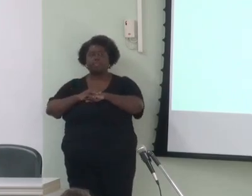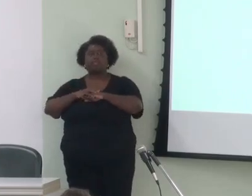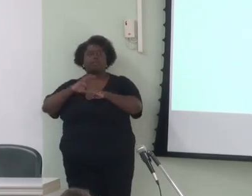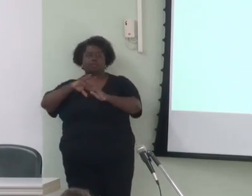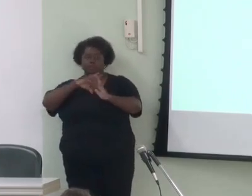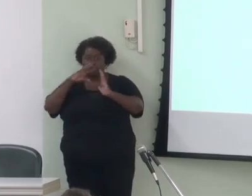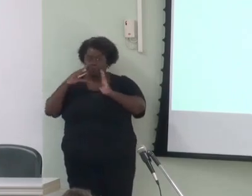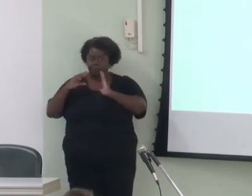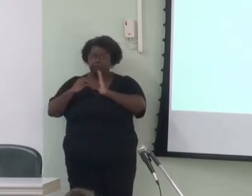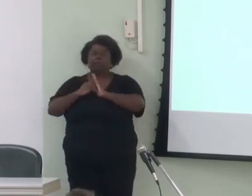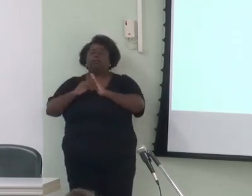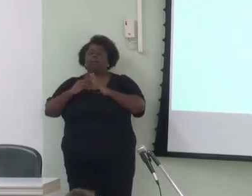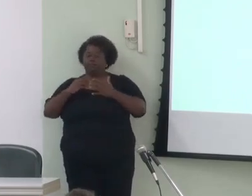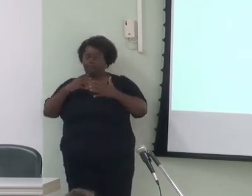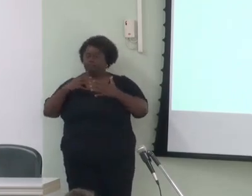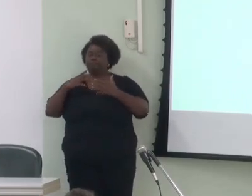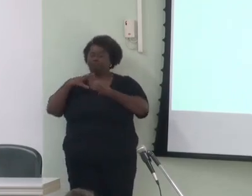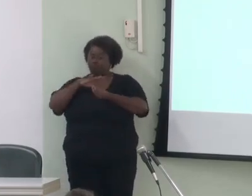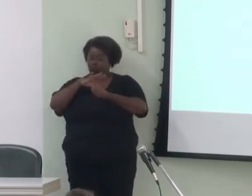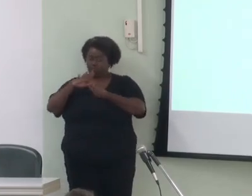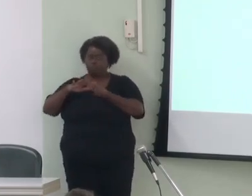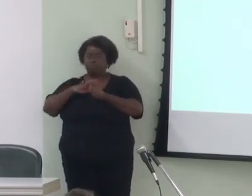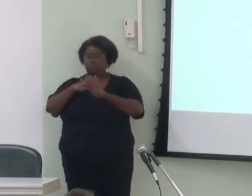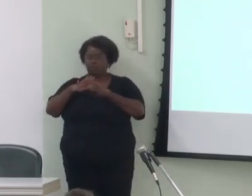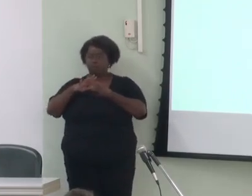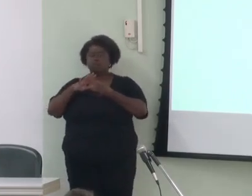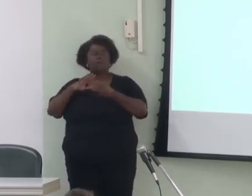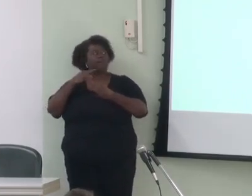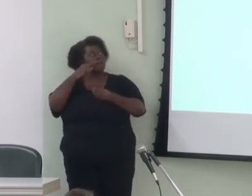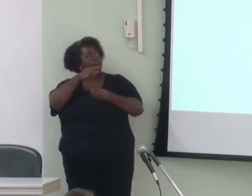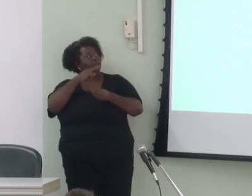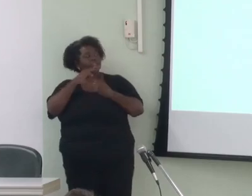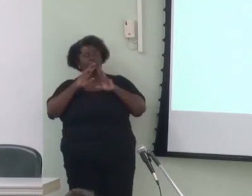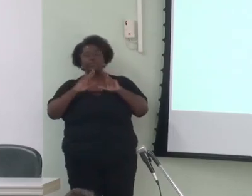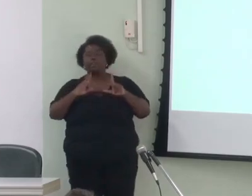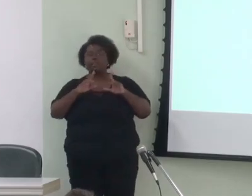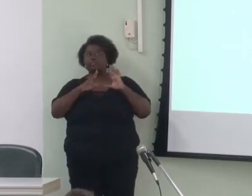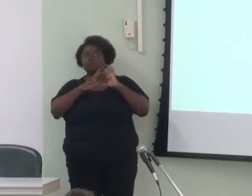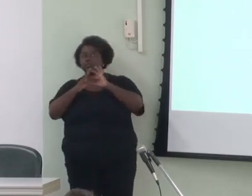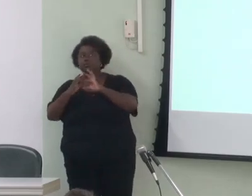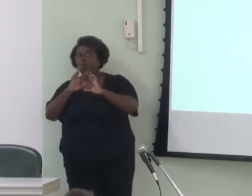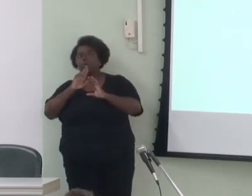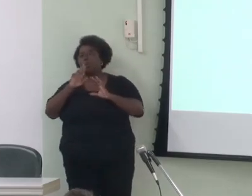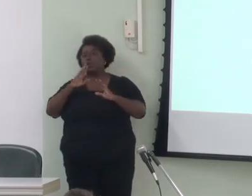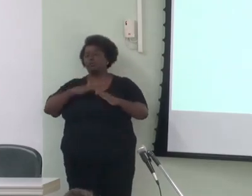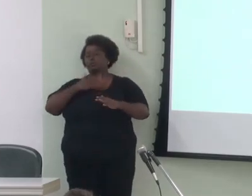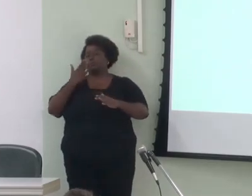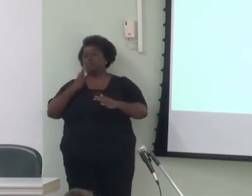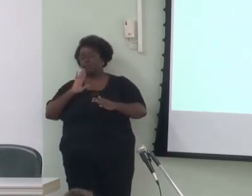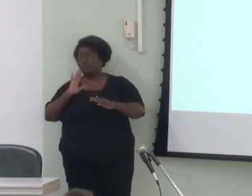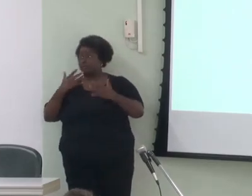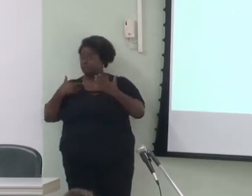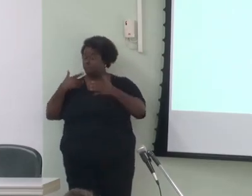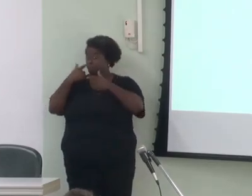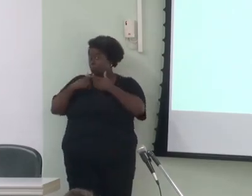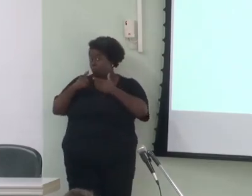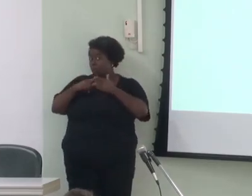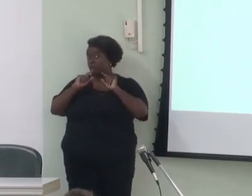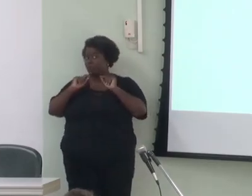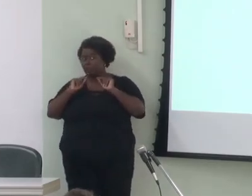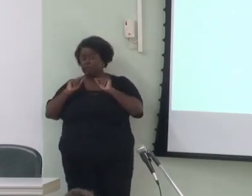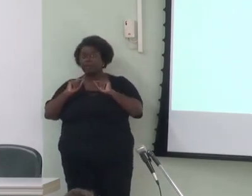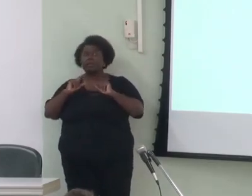funcional essas diferenças contextuais não é nenhuma surpresa então o problema que coloco é apesar dessas construções